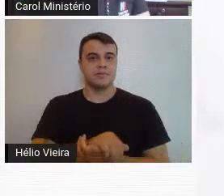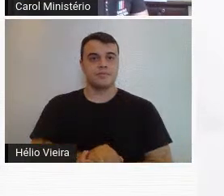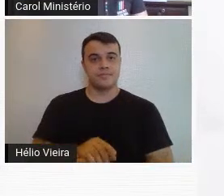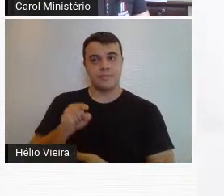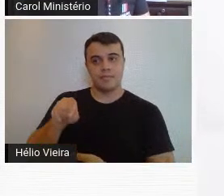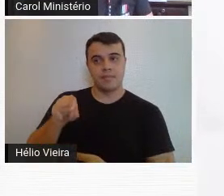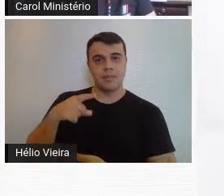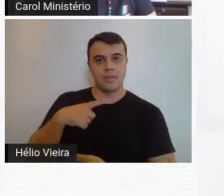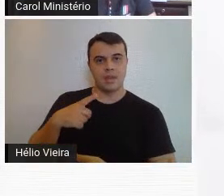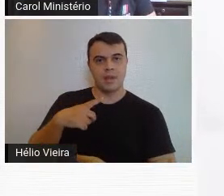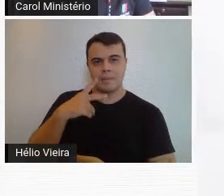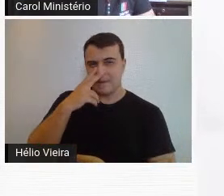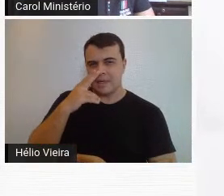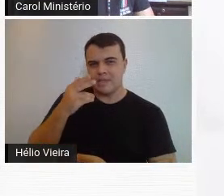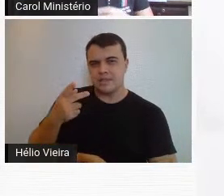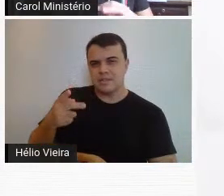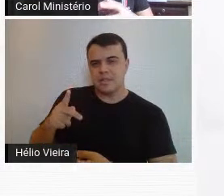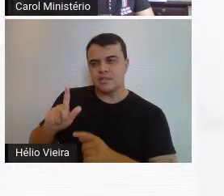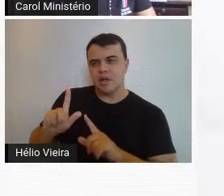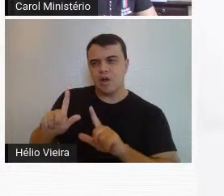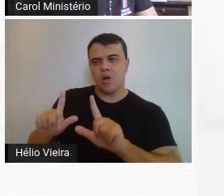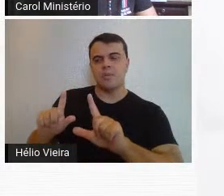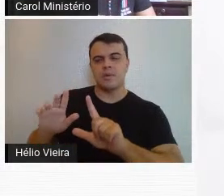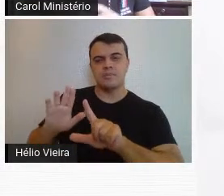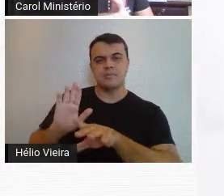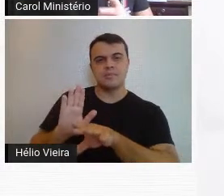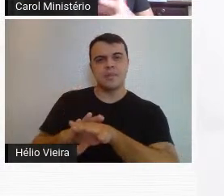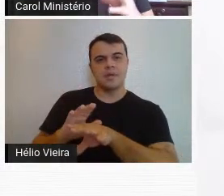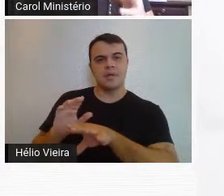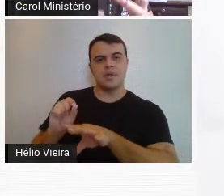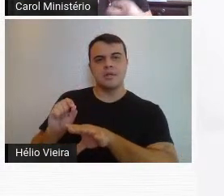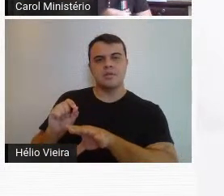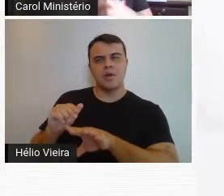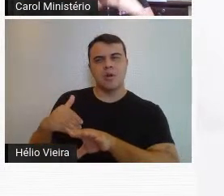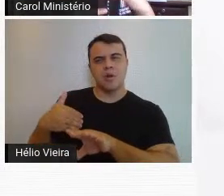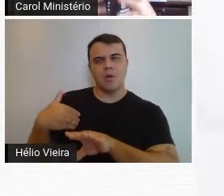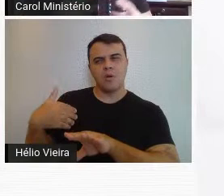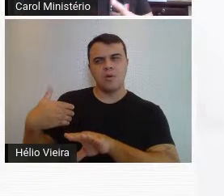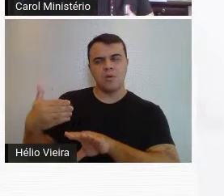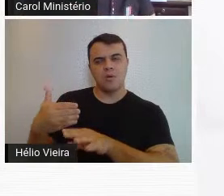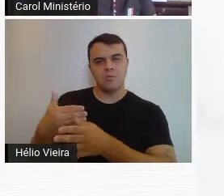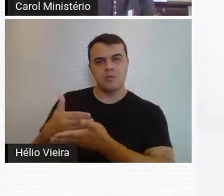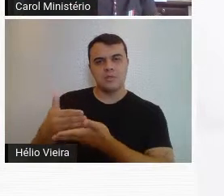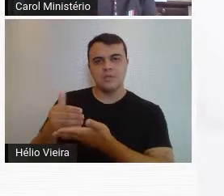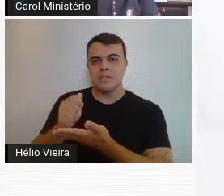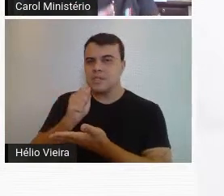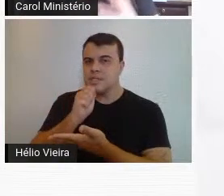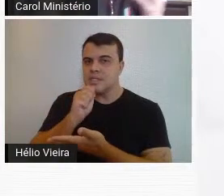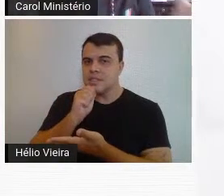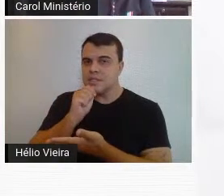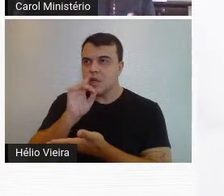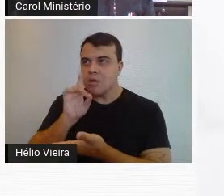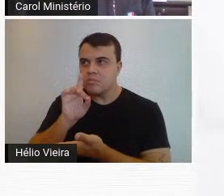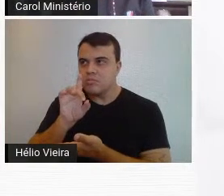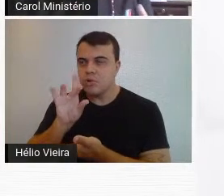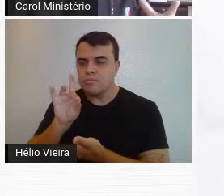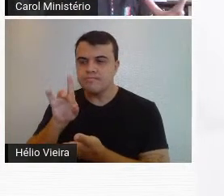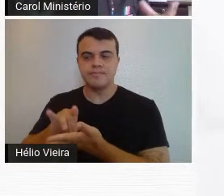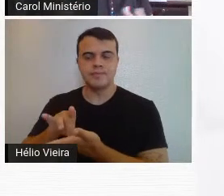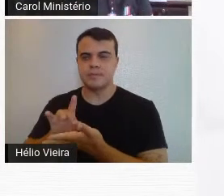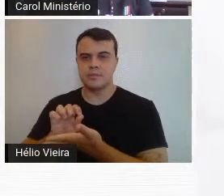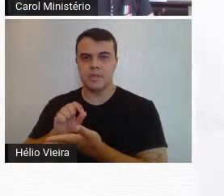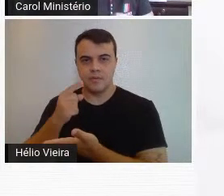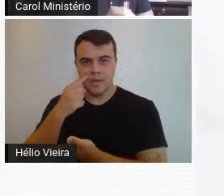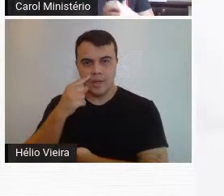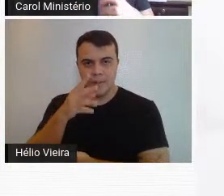E aqui, a gente já vê uma obra um pouco mais caminhando, talvez, ainda não abstrata, óbvio, porque a gente identifica um